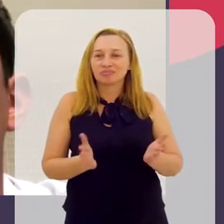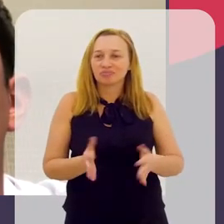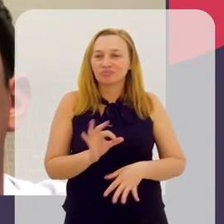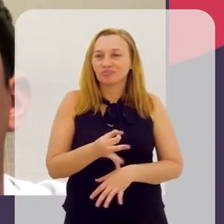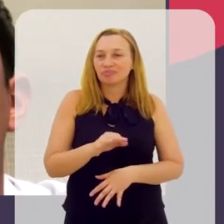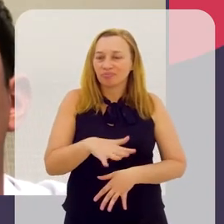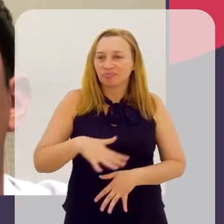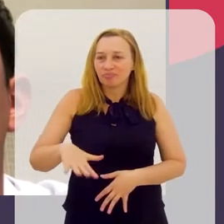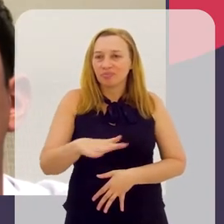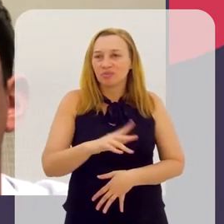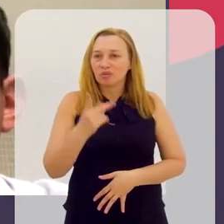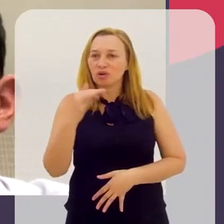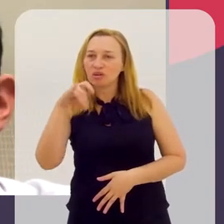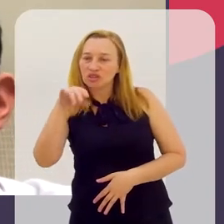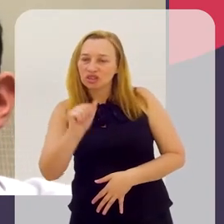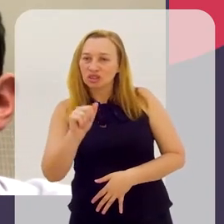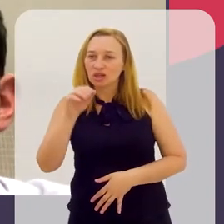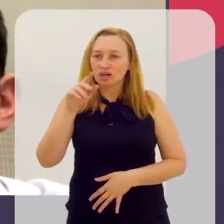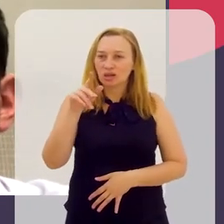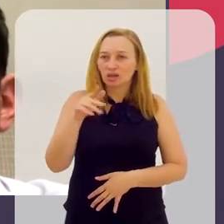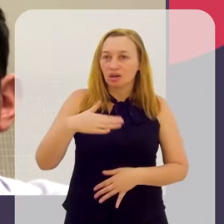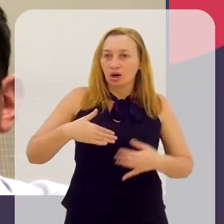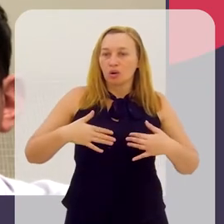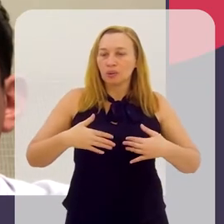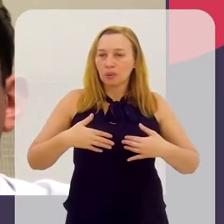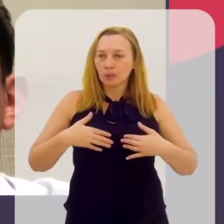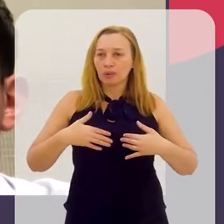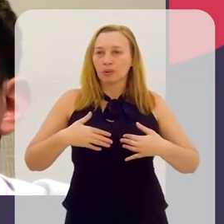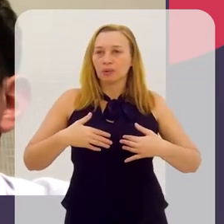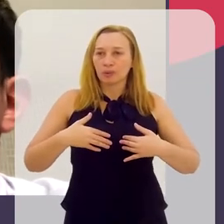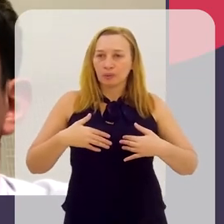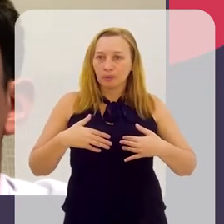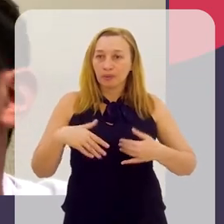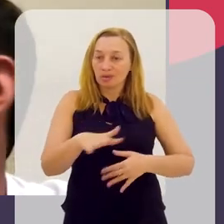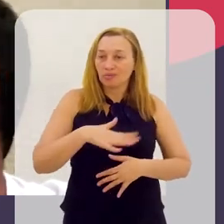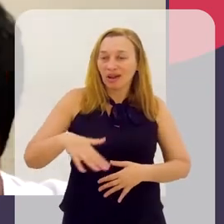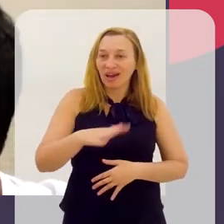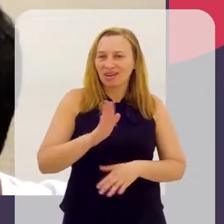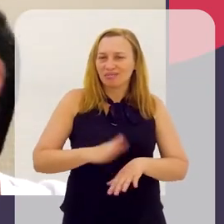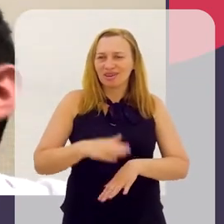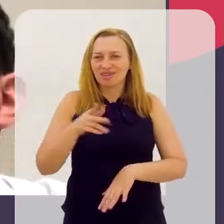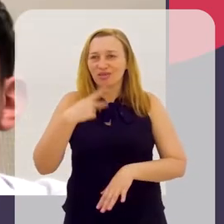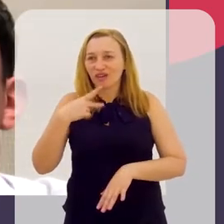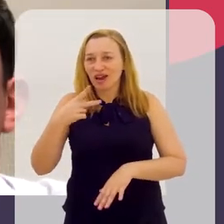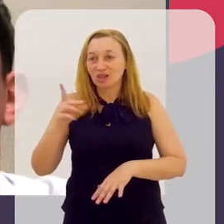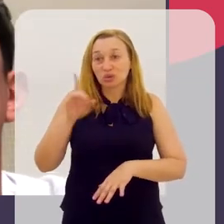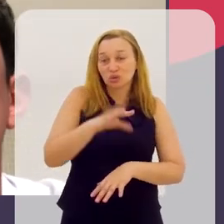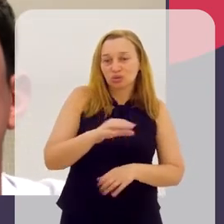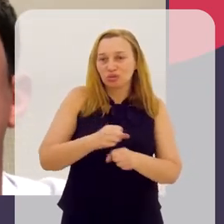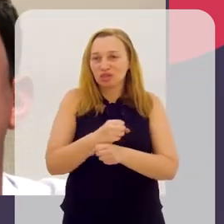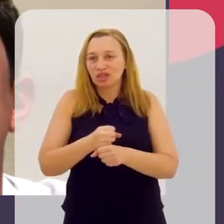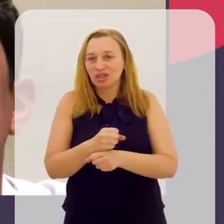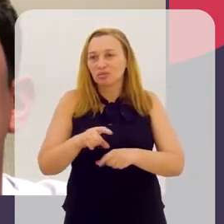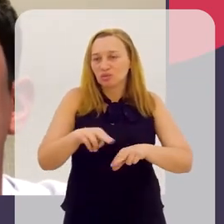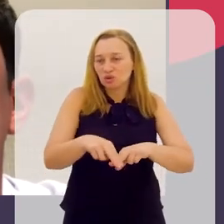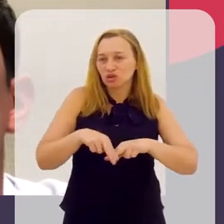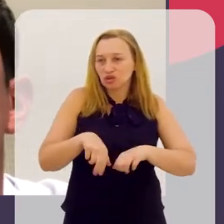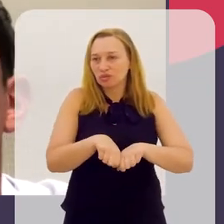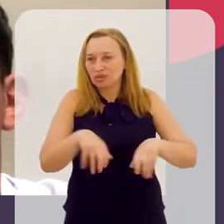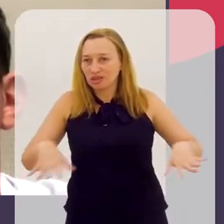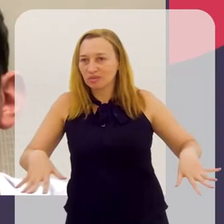Agora, especificamente, na área de imunologia pulmonar, que tem sido uma área bem comentada nos últimos anos, por conta da